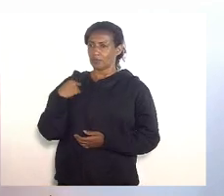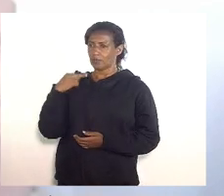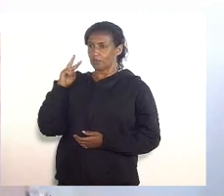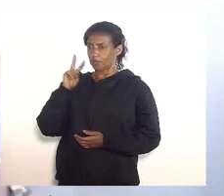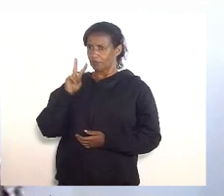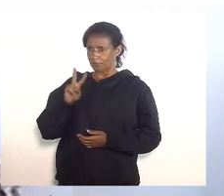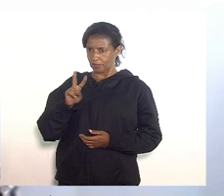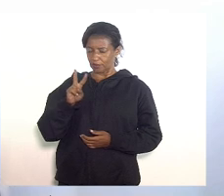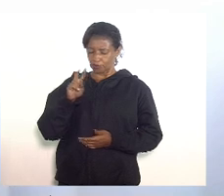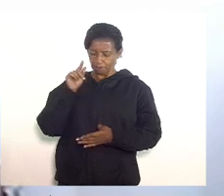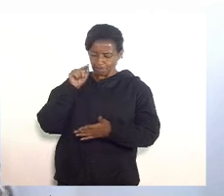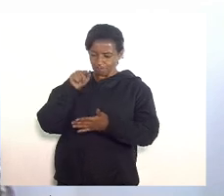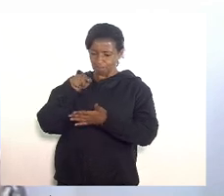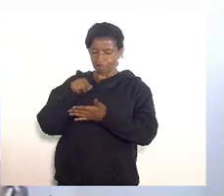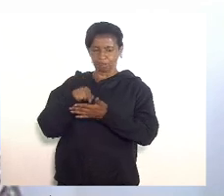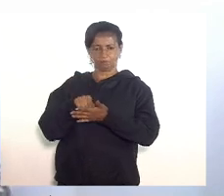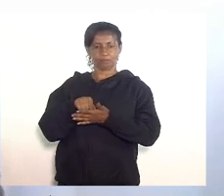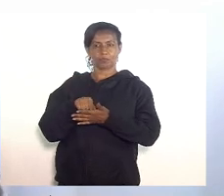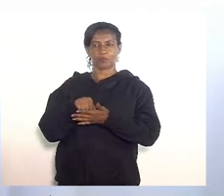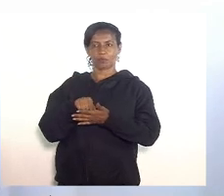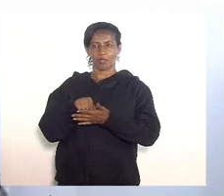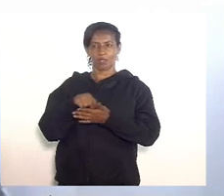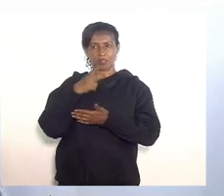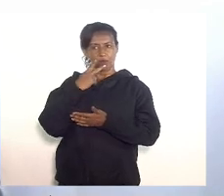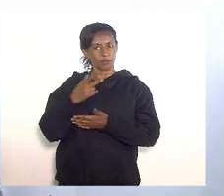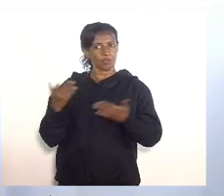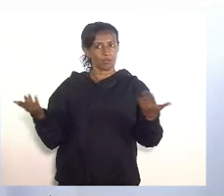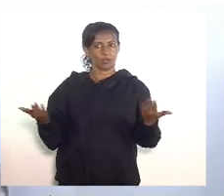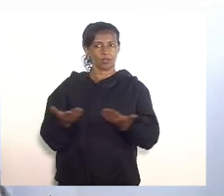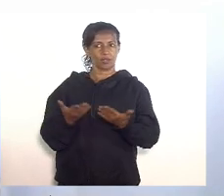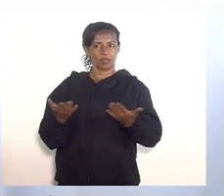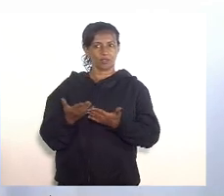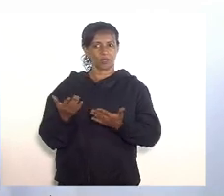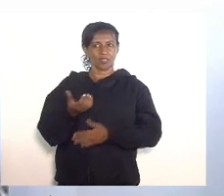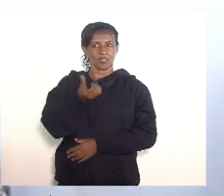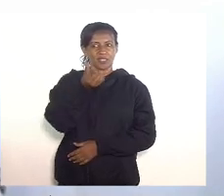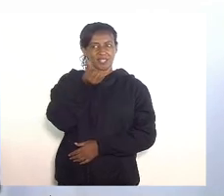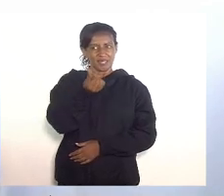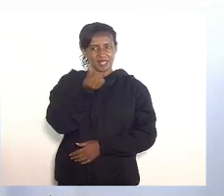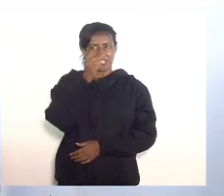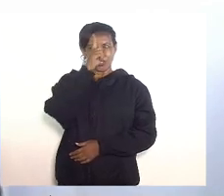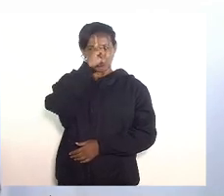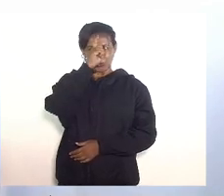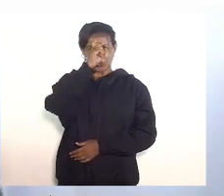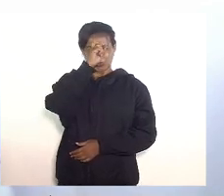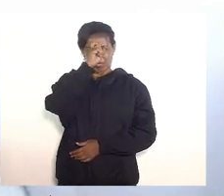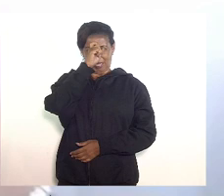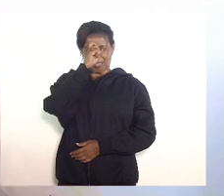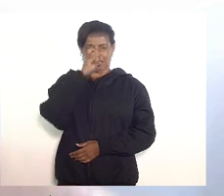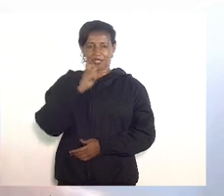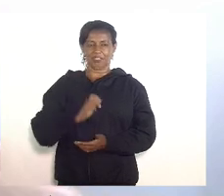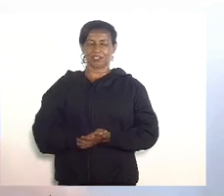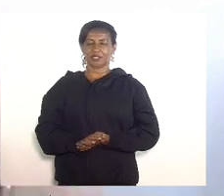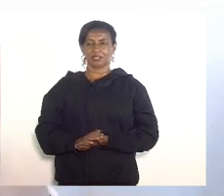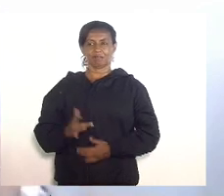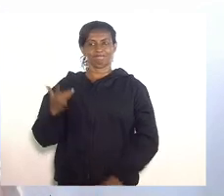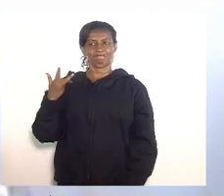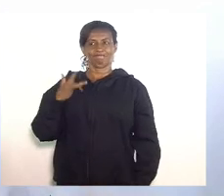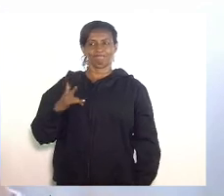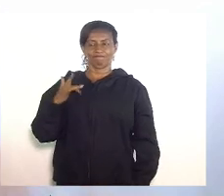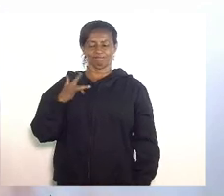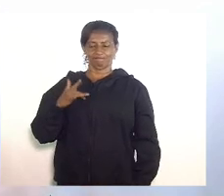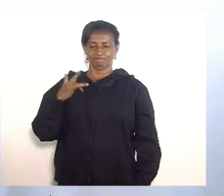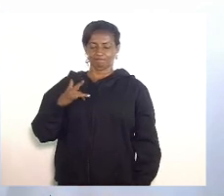dizer pontualmente que os seis hospitais e quero lamentar a